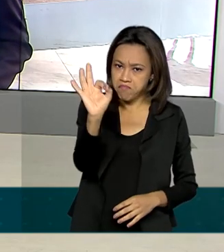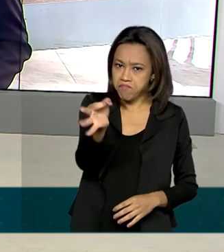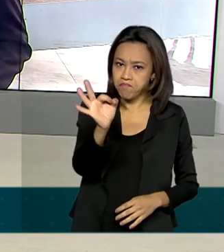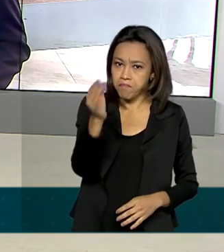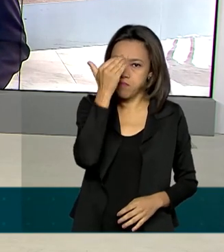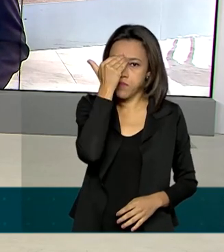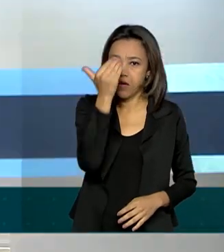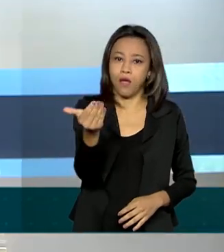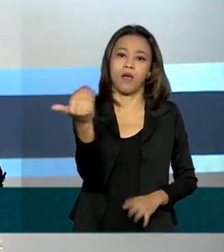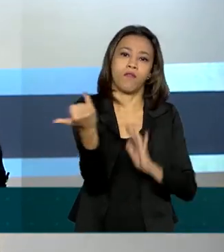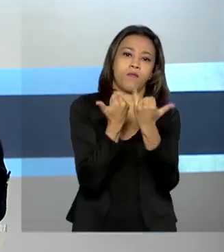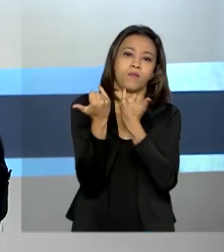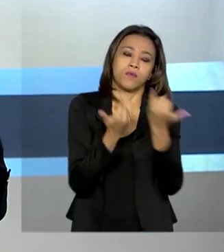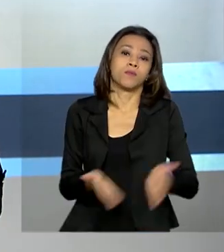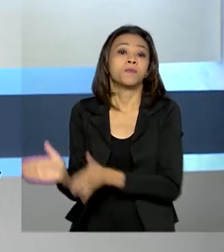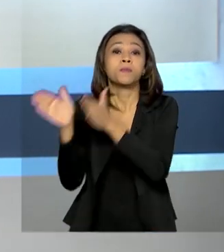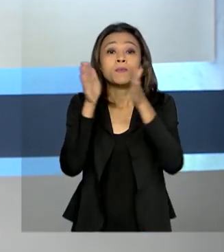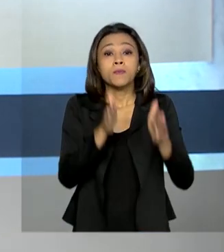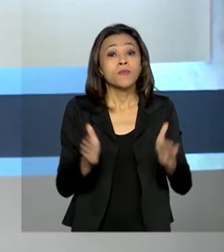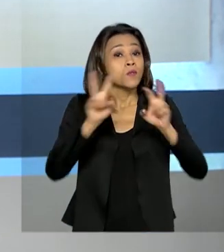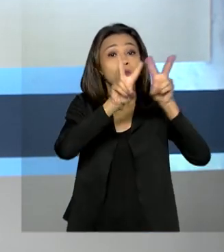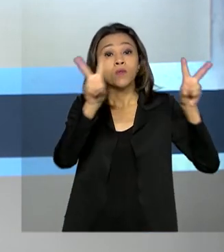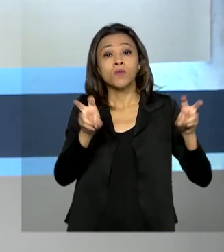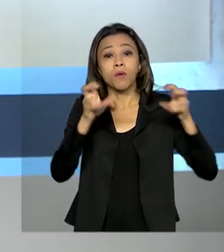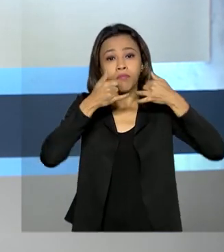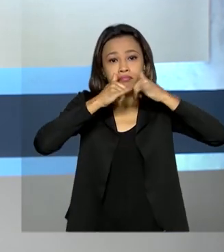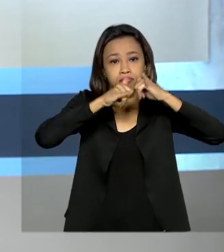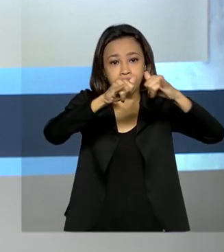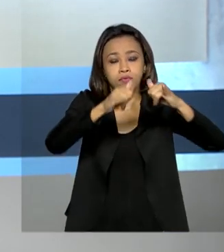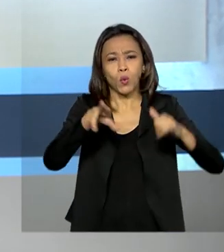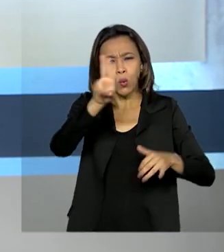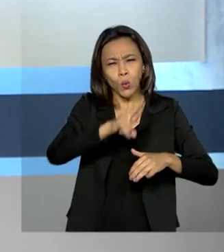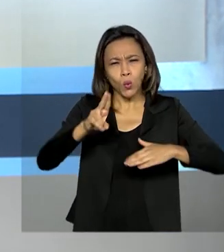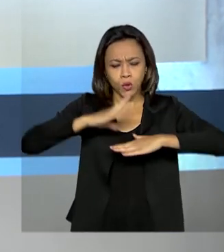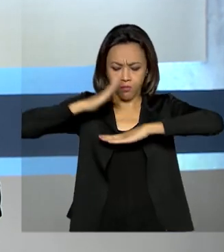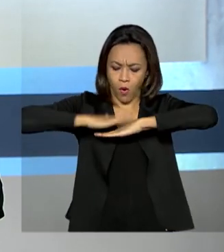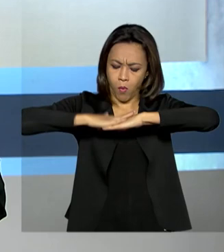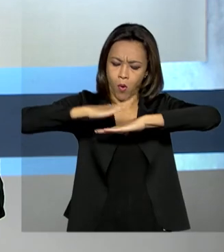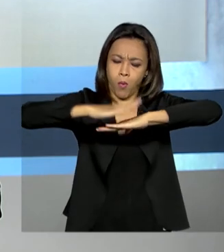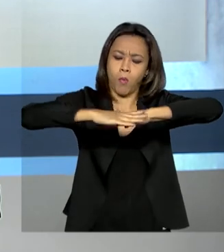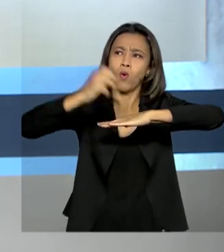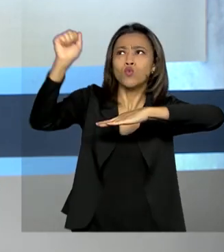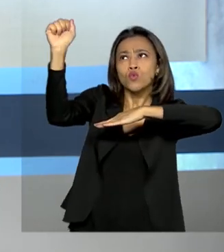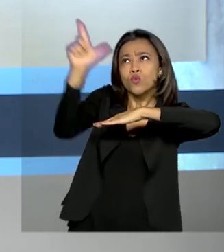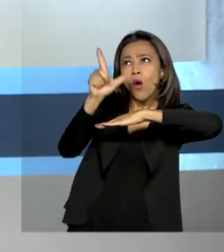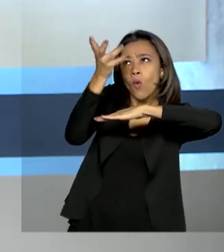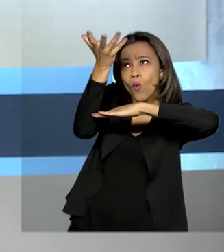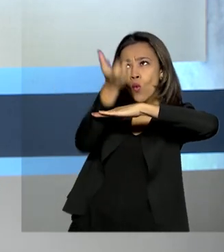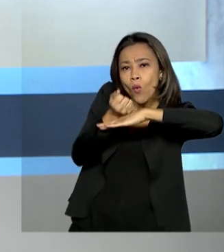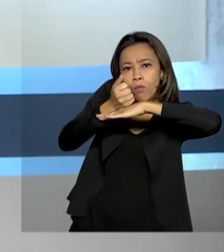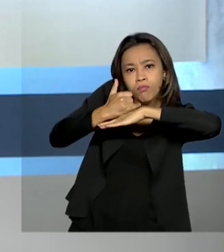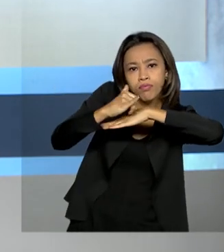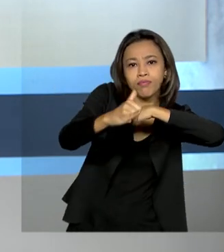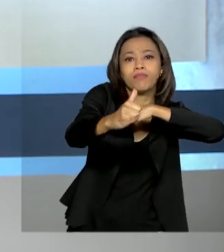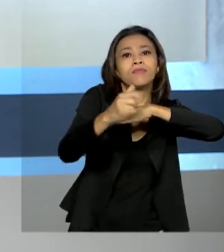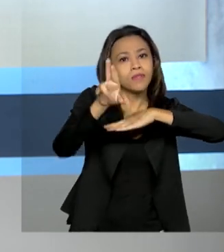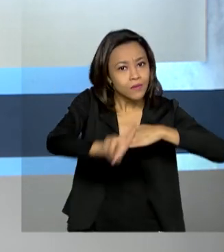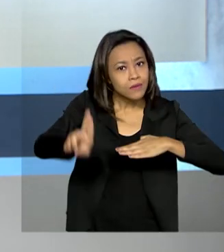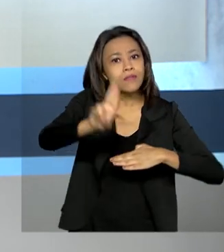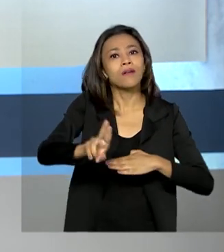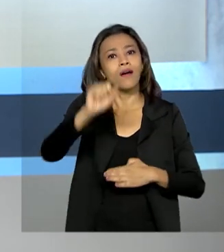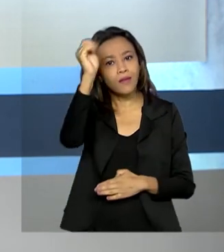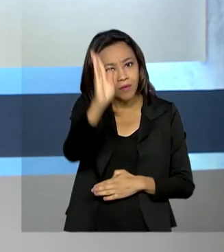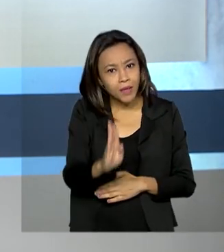Obrigada pelas suas informações. E por falar em energia, o uso de placas solares vem crescendo no país. E o Ministério da Defesa